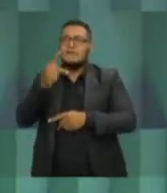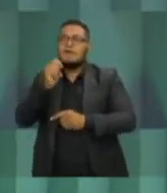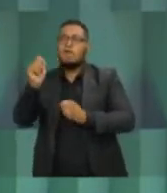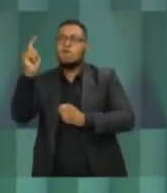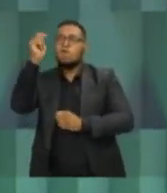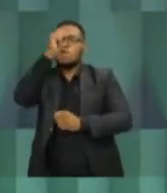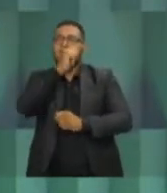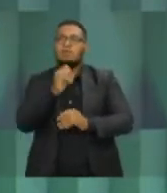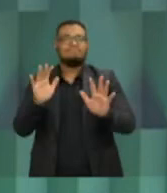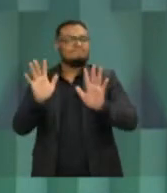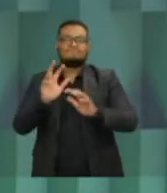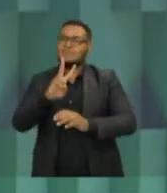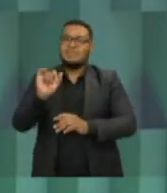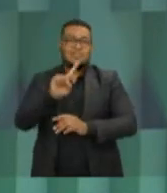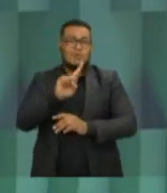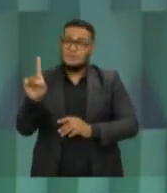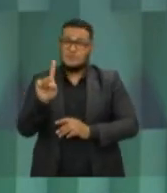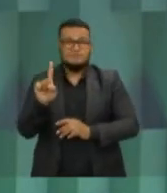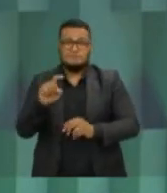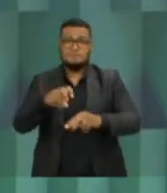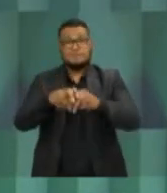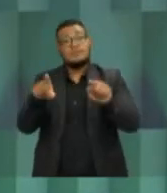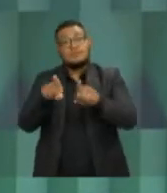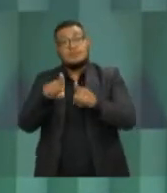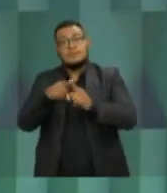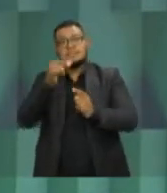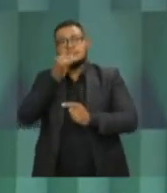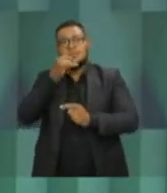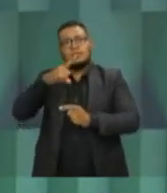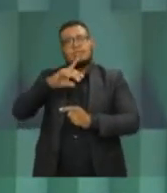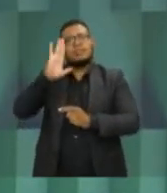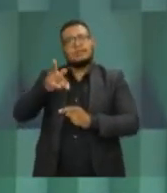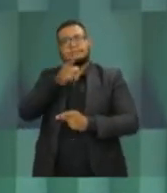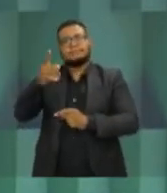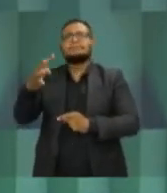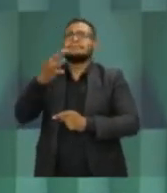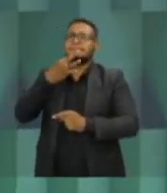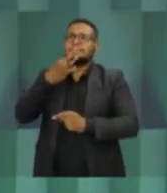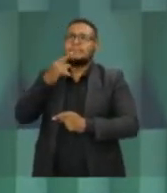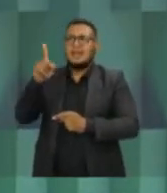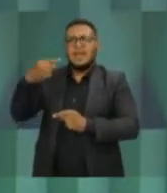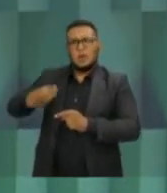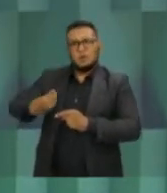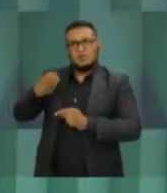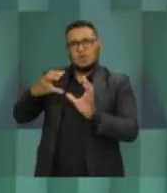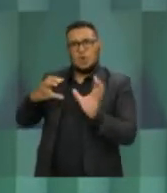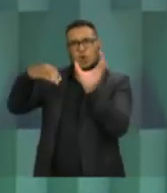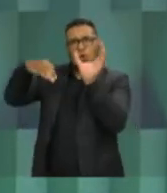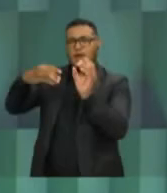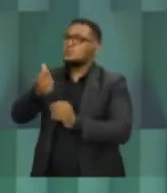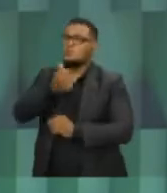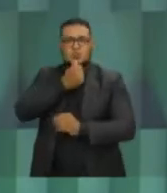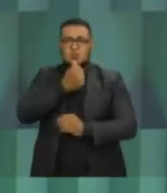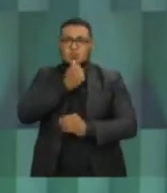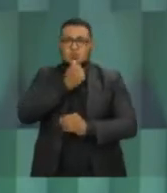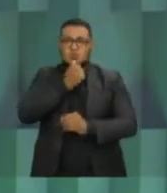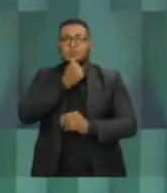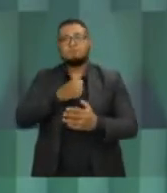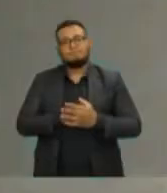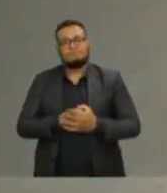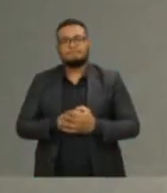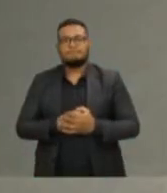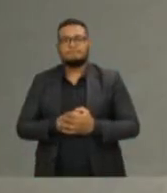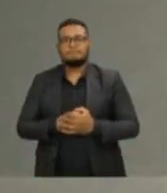fazer a acusação indevida. Até porque na Lei de Responsabilidade Fiscal, eu sequer estava no Congresso Nacional. Falta de verdade, vem mais uma dessas.